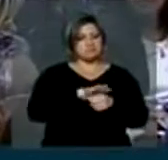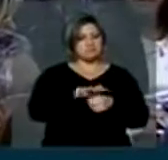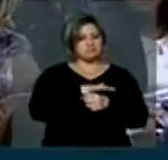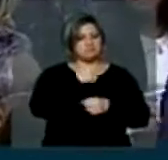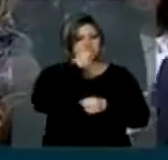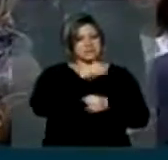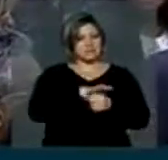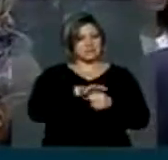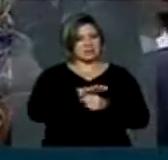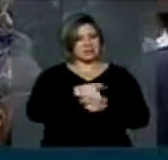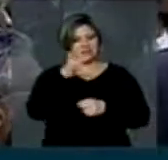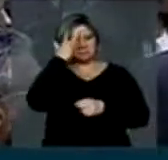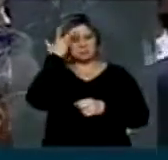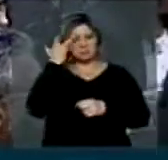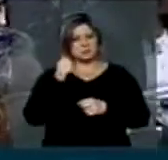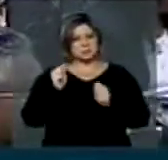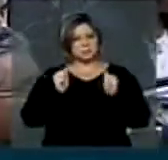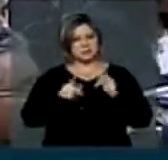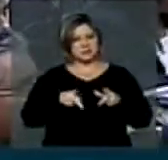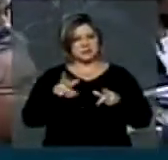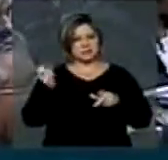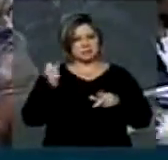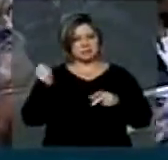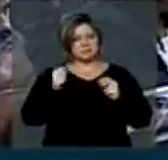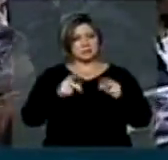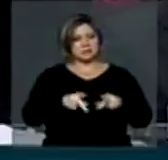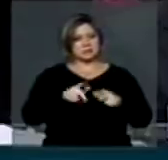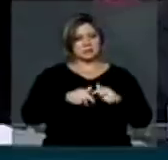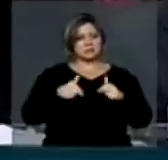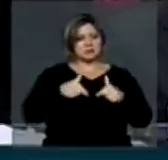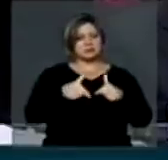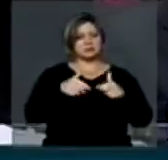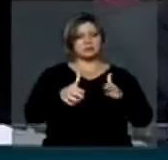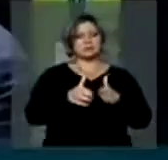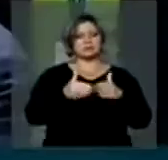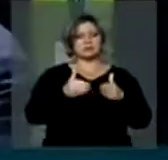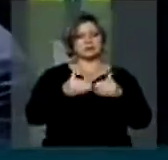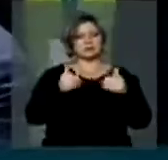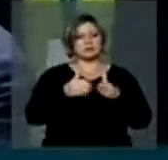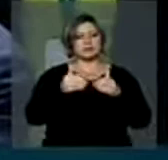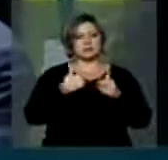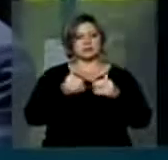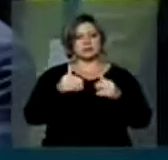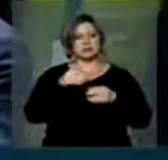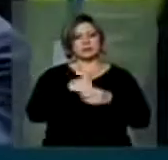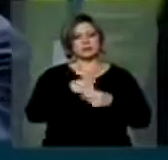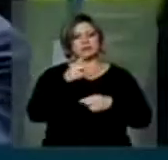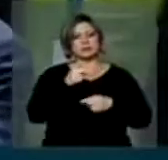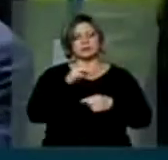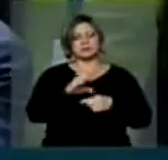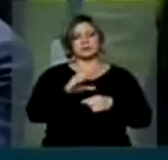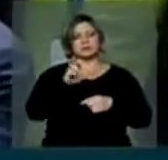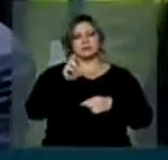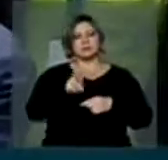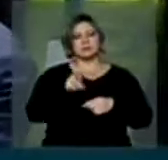de aposentados, mas não inativos da luta, clamando pela votação da PEC